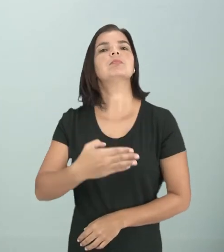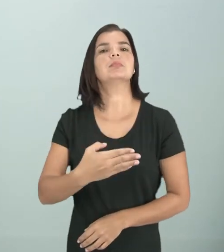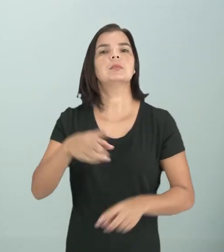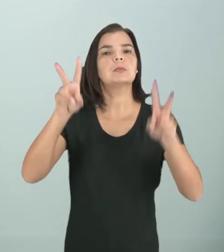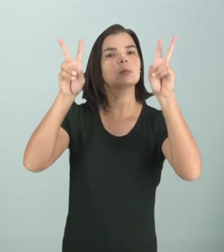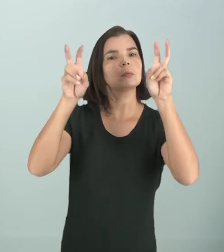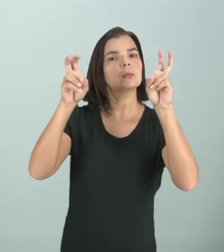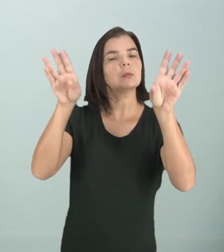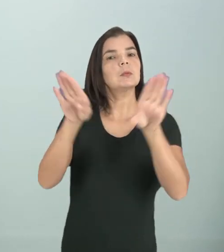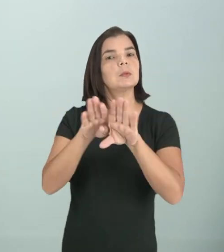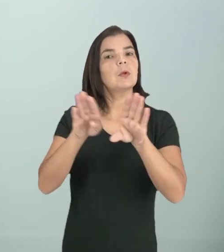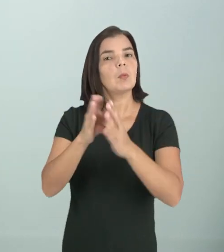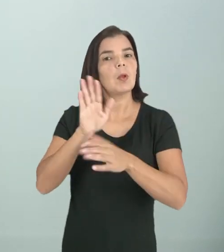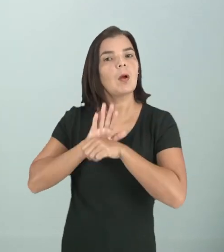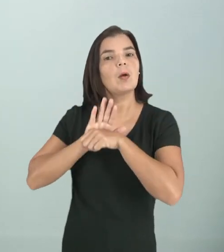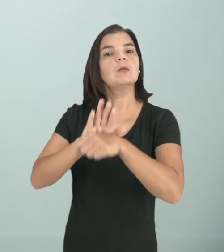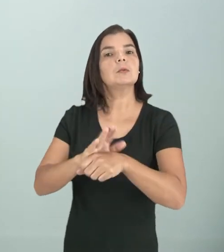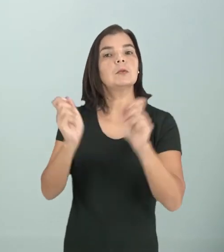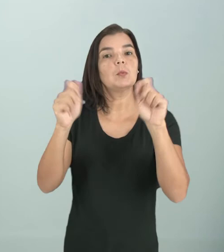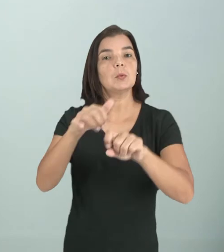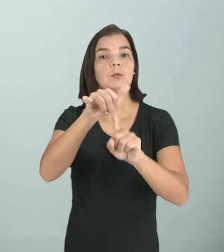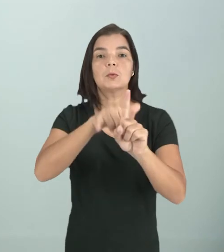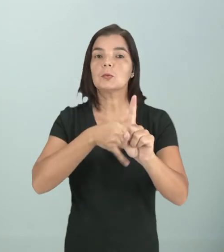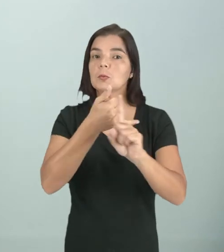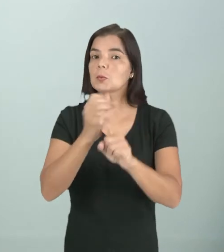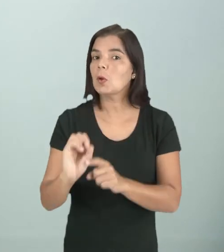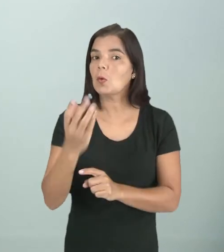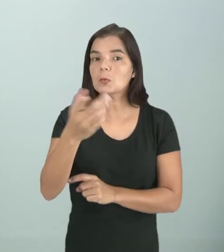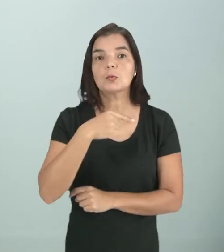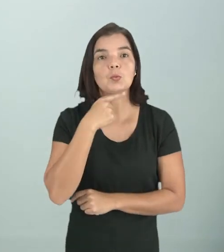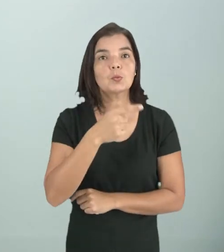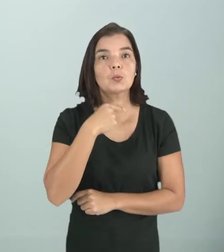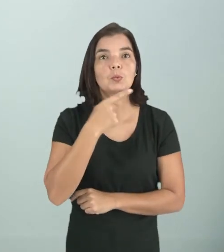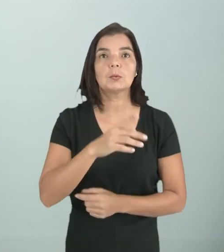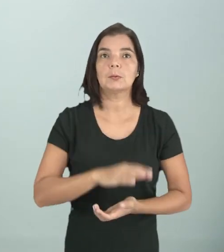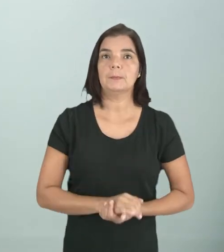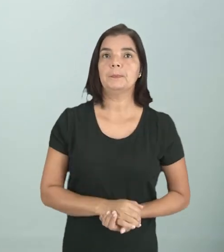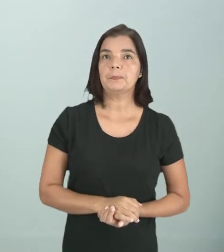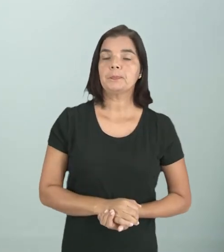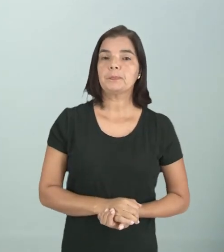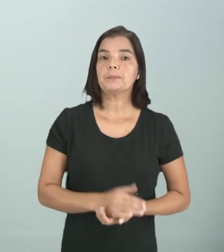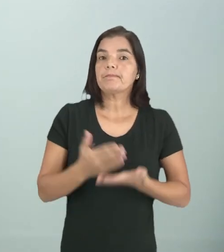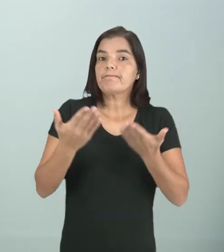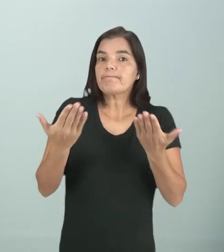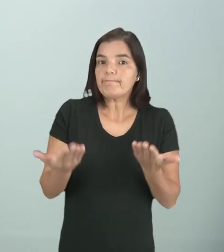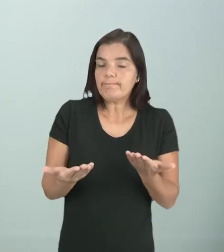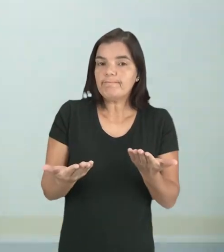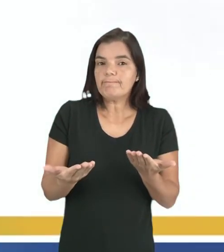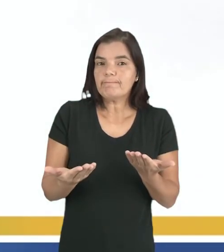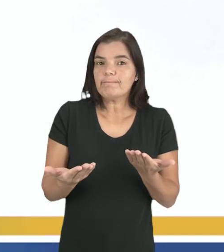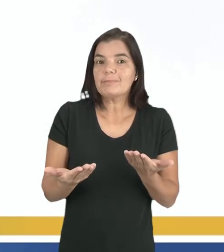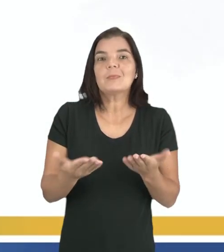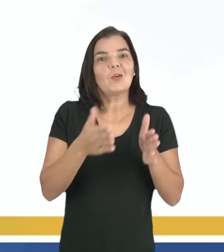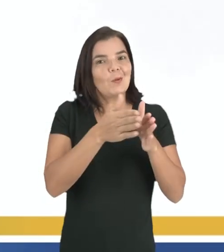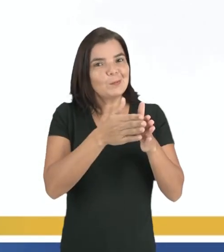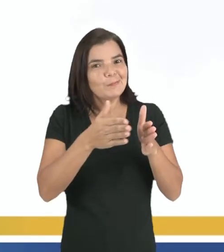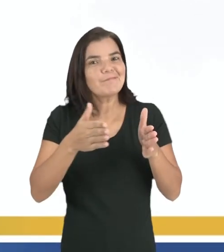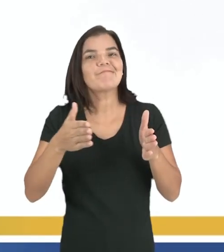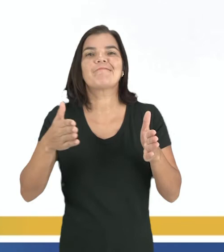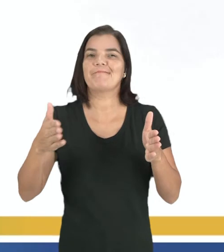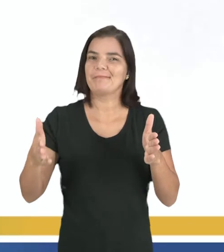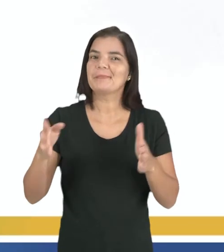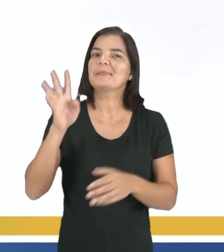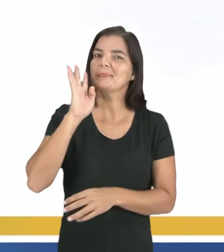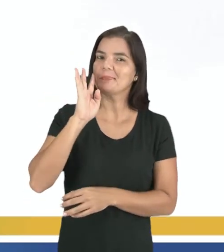assunto e realmente colaborar para que o bullying não aconteça com ninguém. Bom, já fizemos um percurso bem